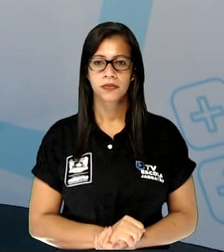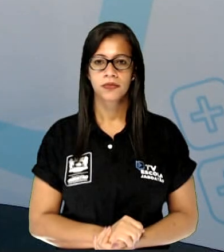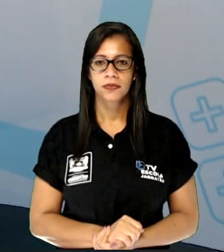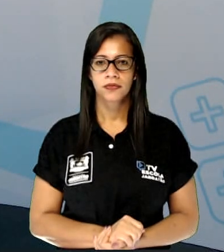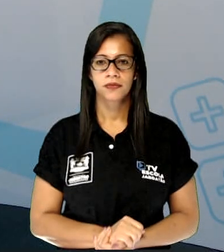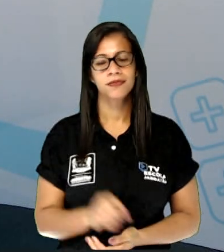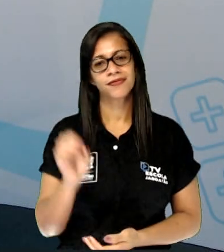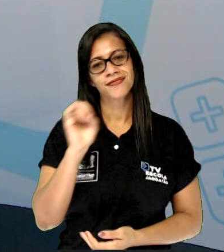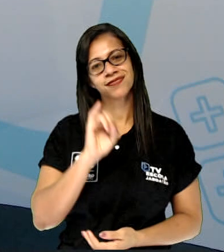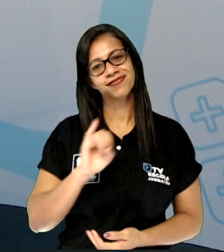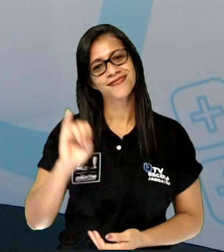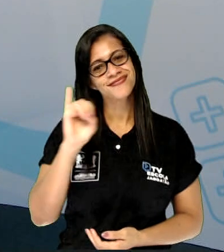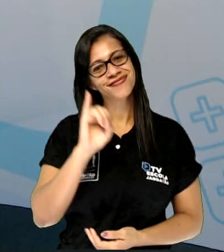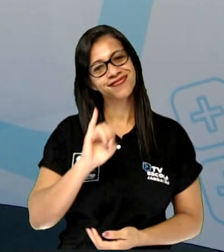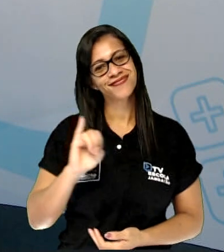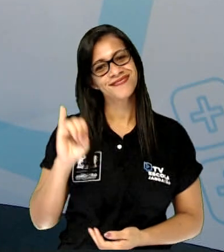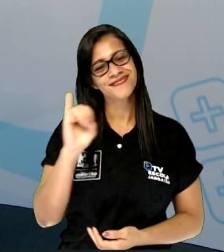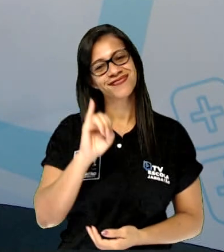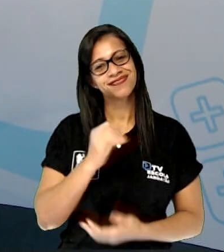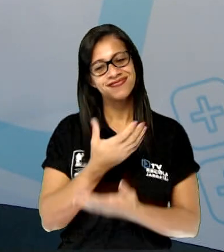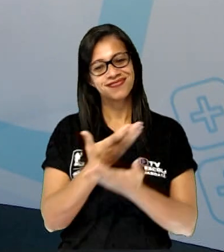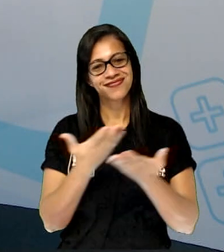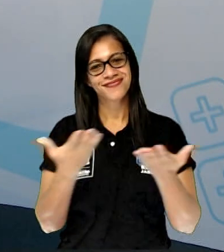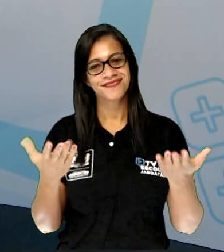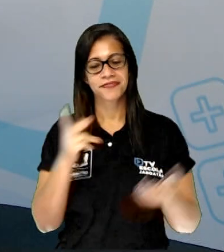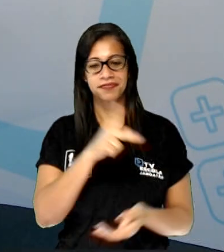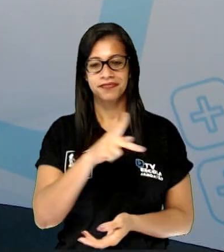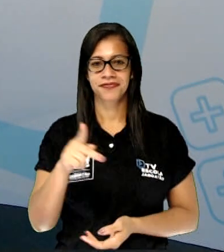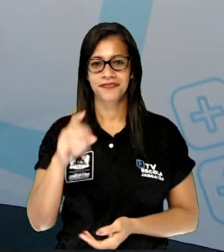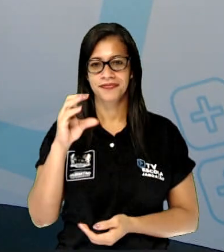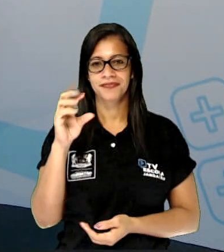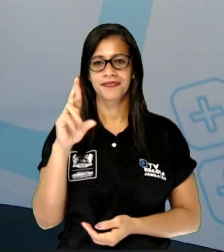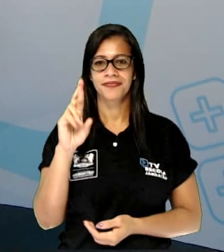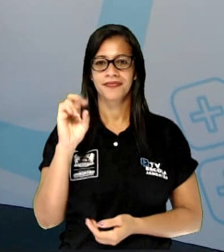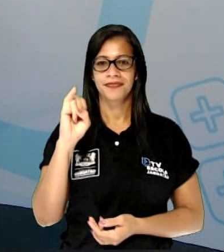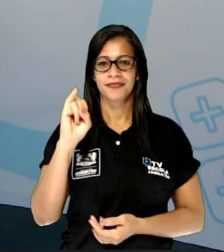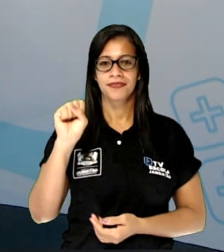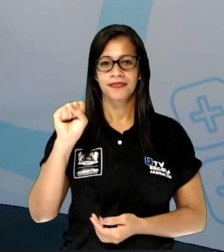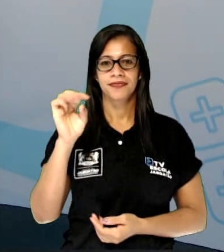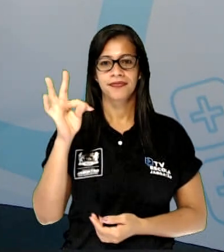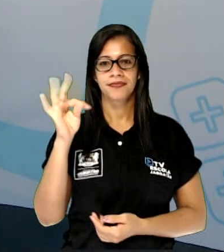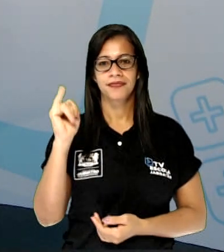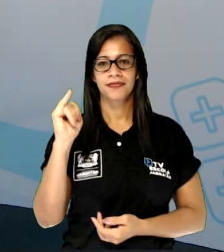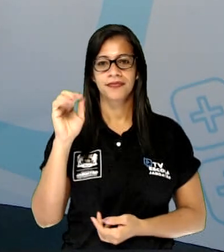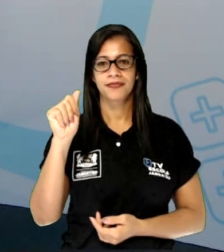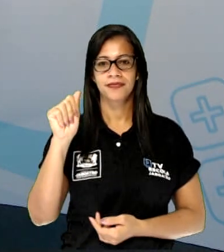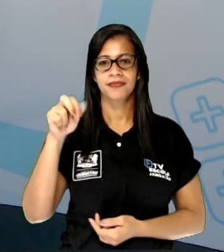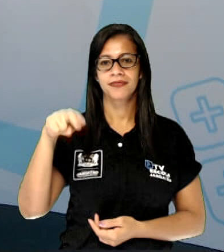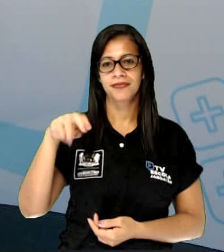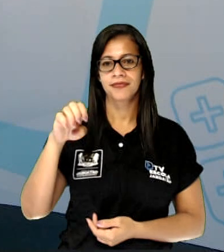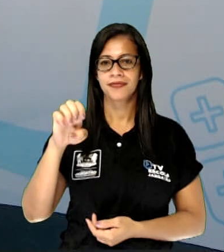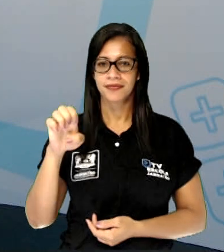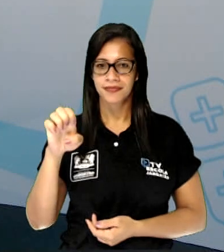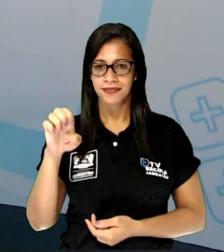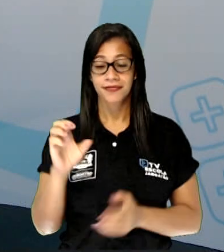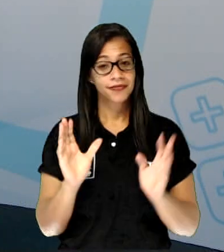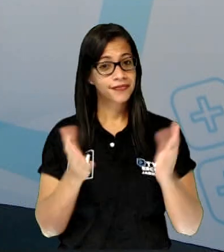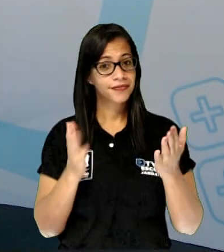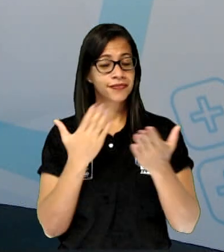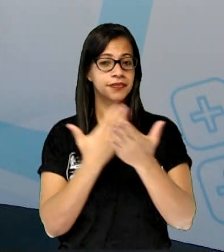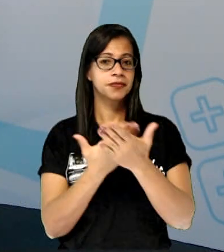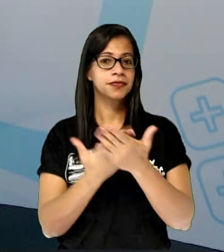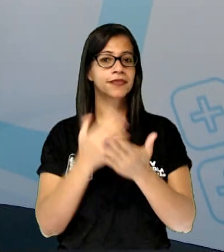Olá, crianças! Sou a professora Cristiane Rafael e na aula de hoje de Ciências,